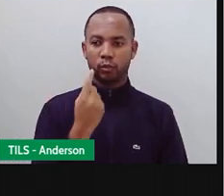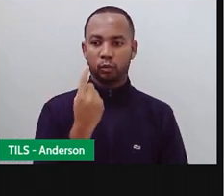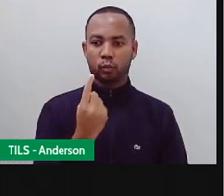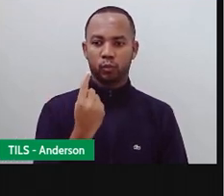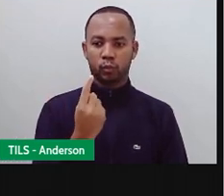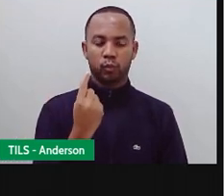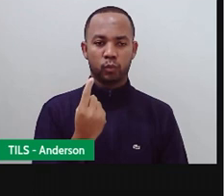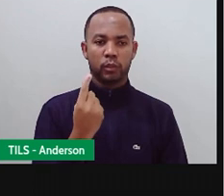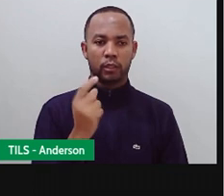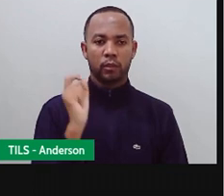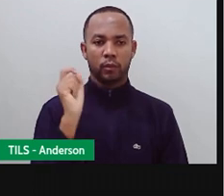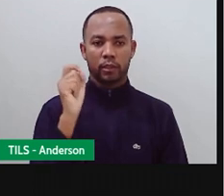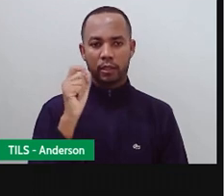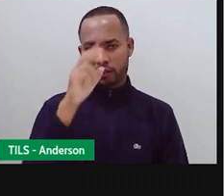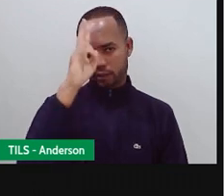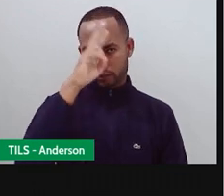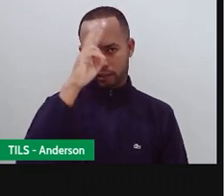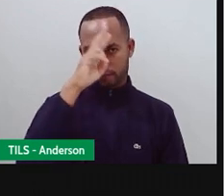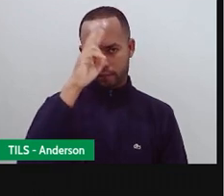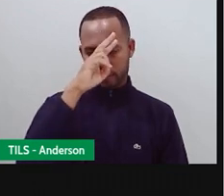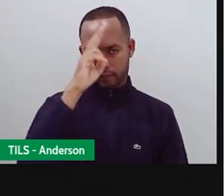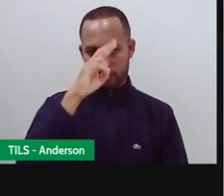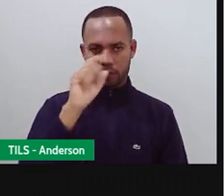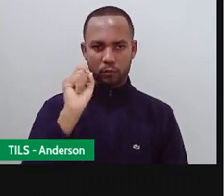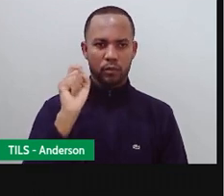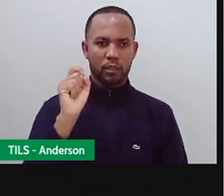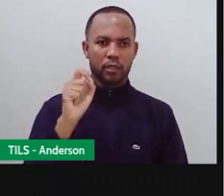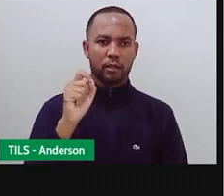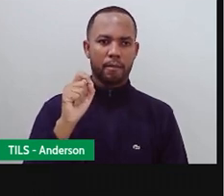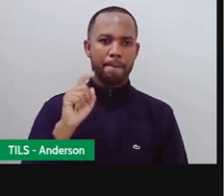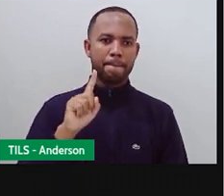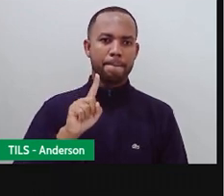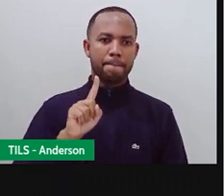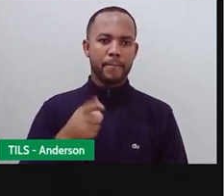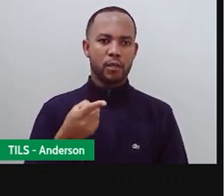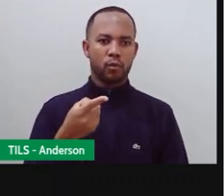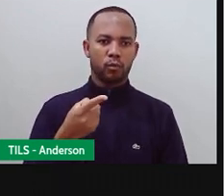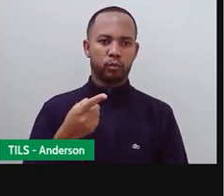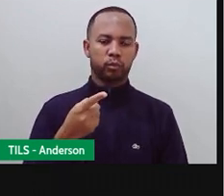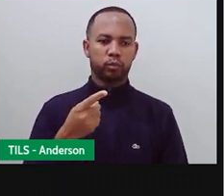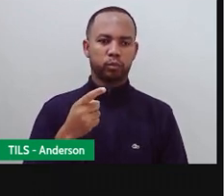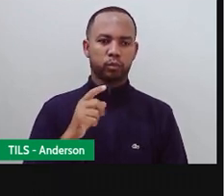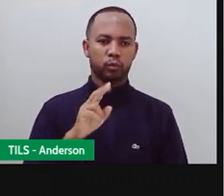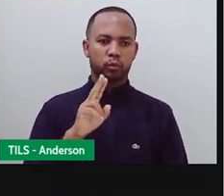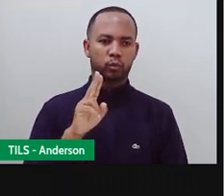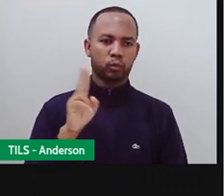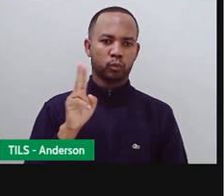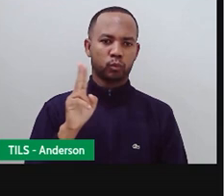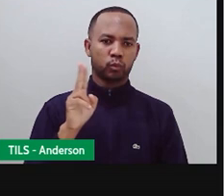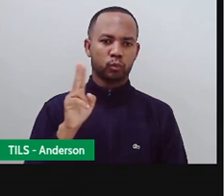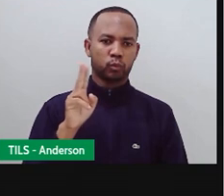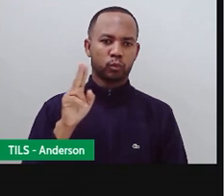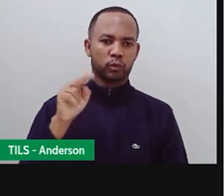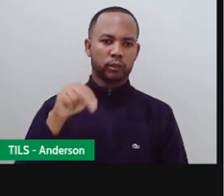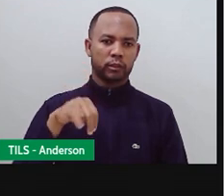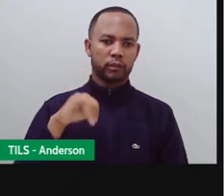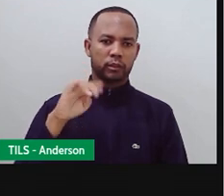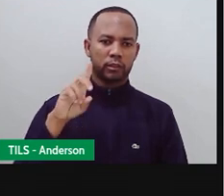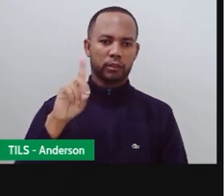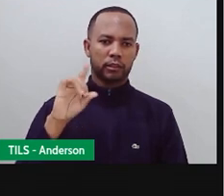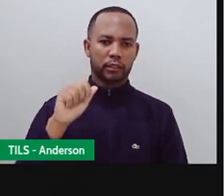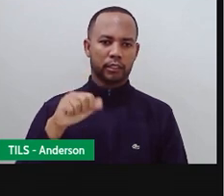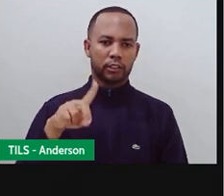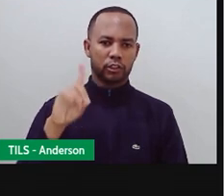milhar Relembrando e retomando Equivale a o que? A mil unidades Mas uma unidade de milhar Equivale a